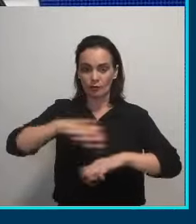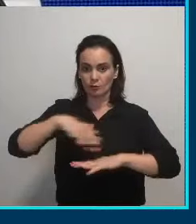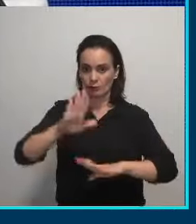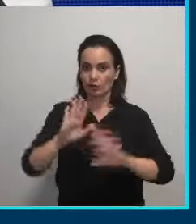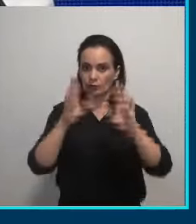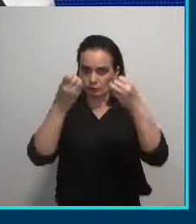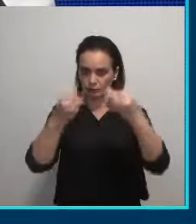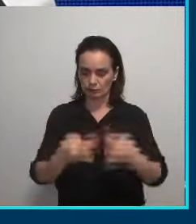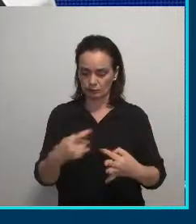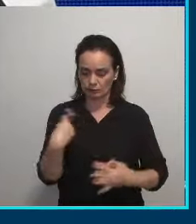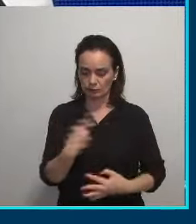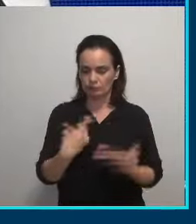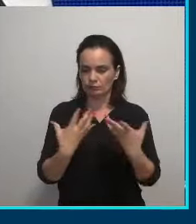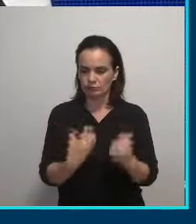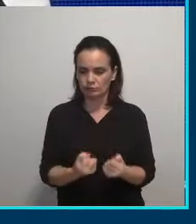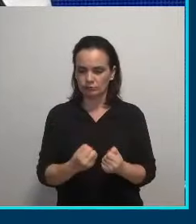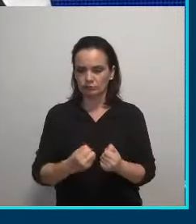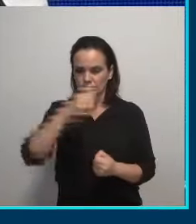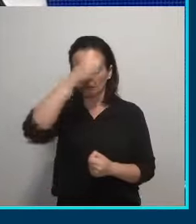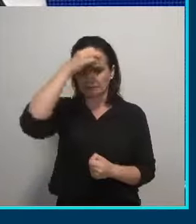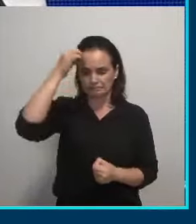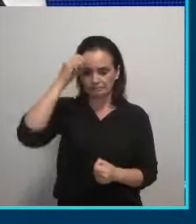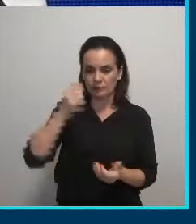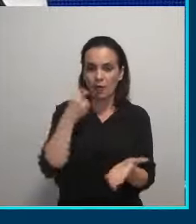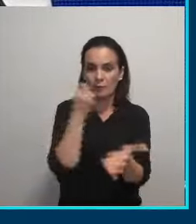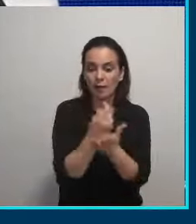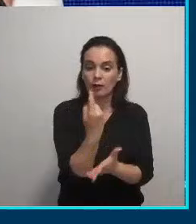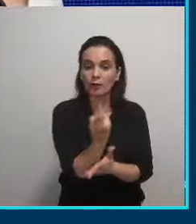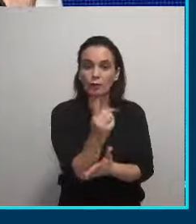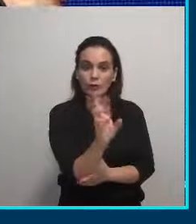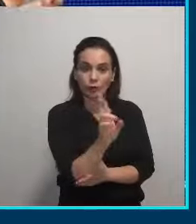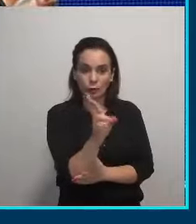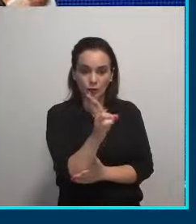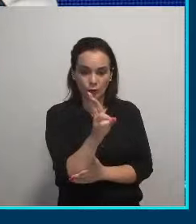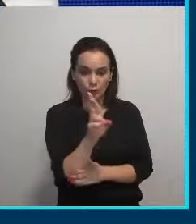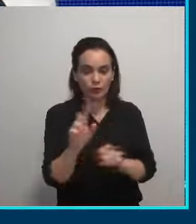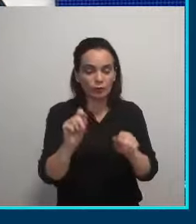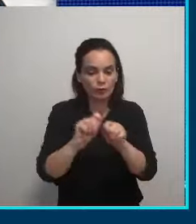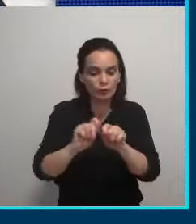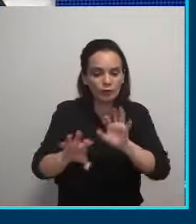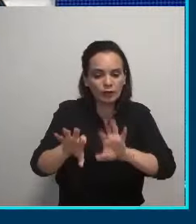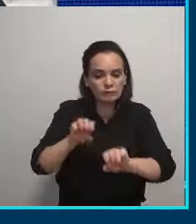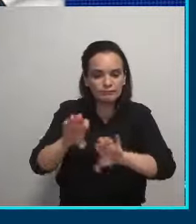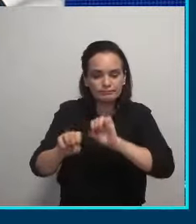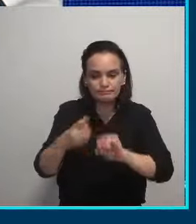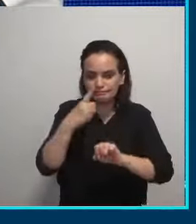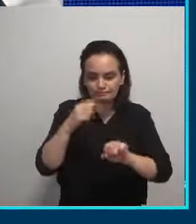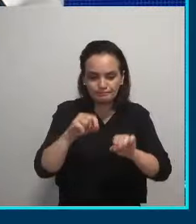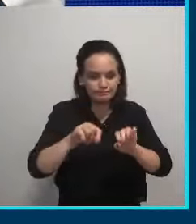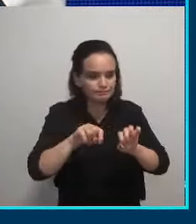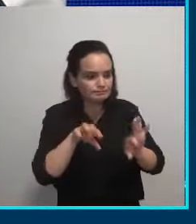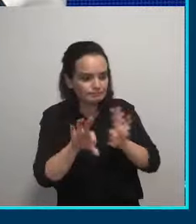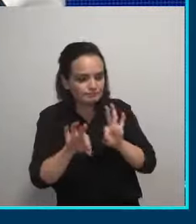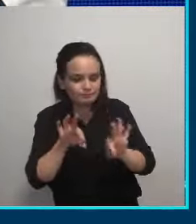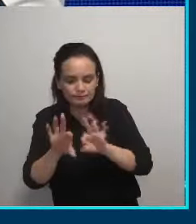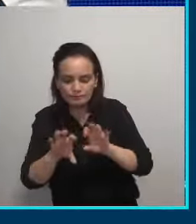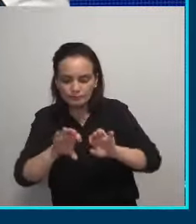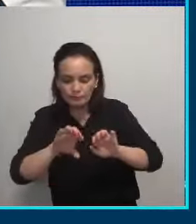assumimos, pagava-se R$ 1,00 por domicílio para fazer a coleta e a triagem do